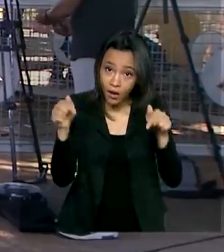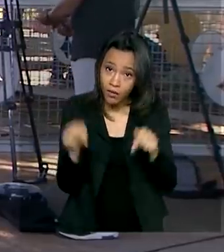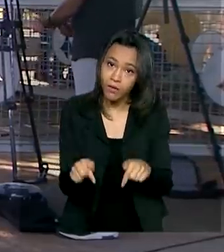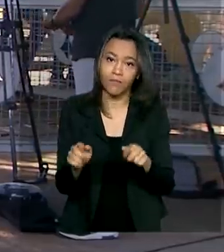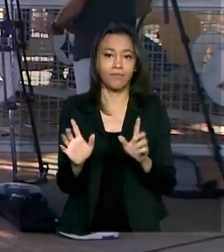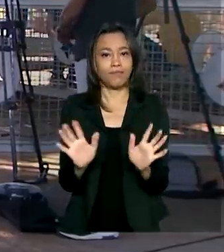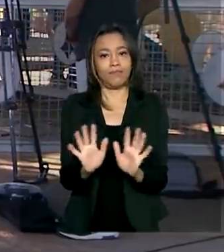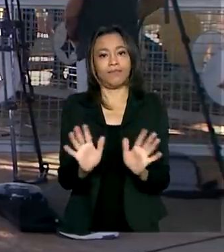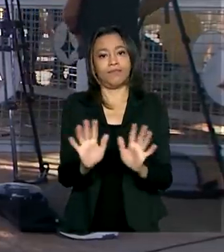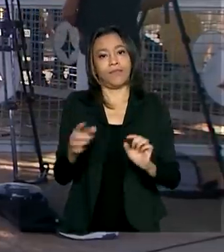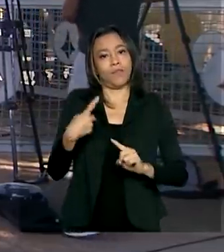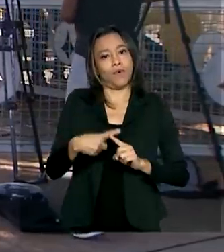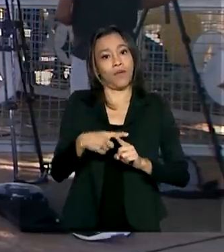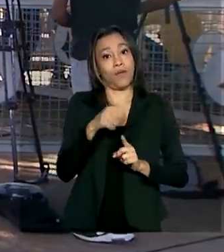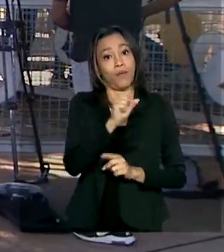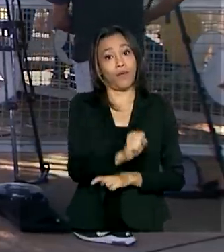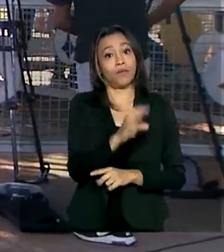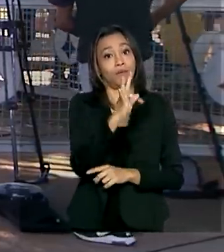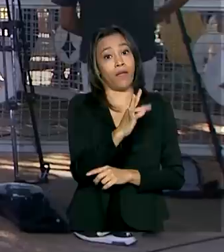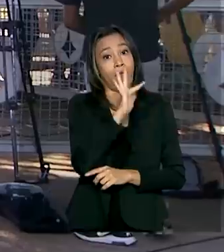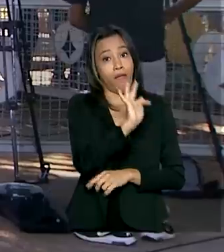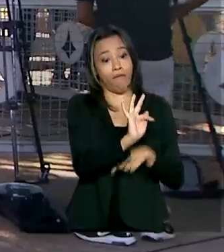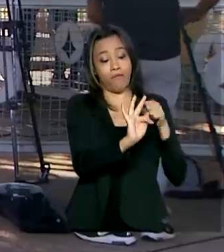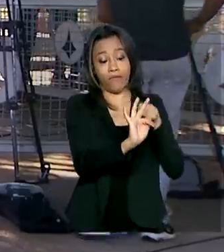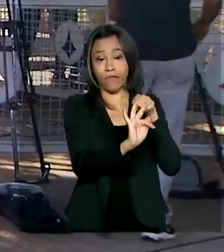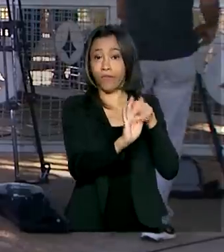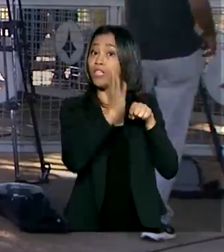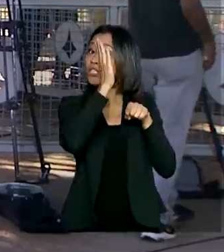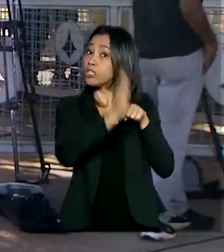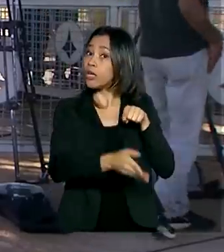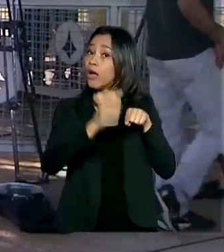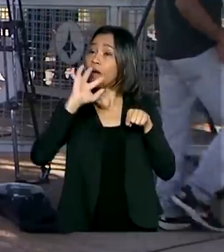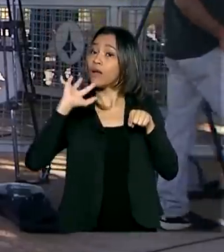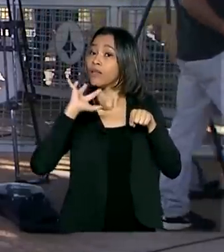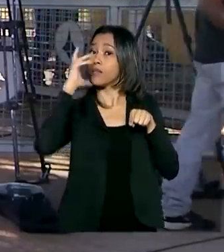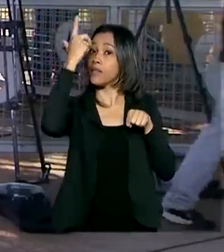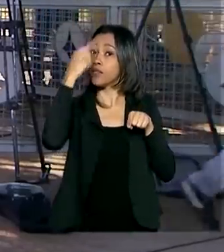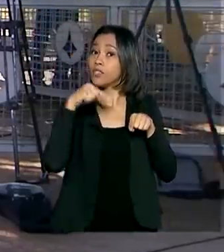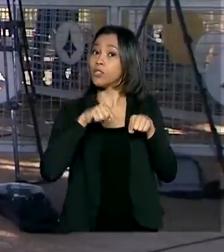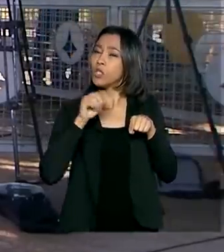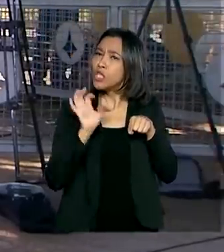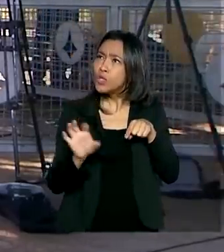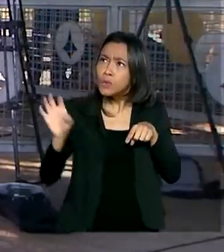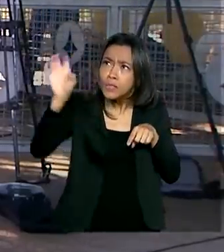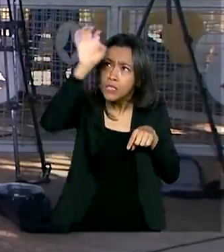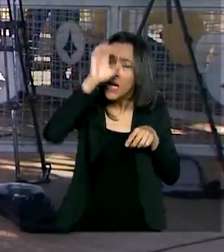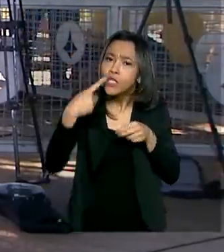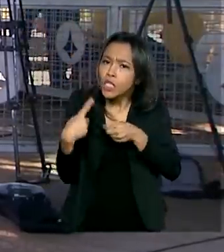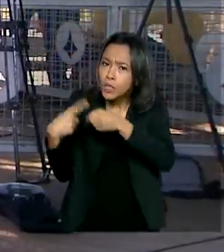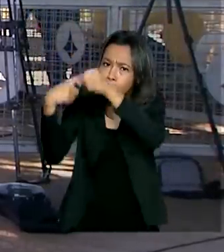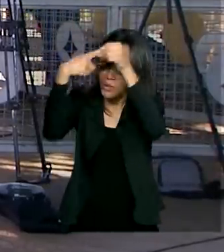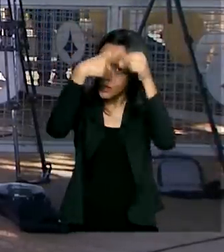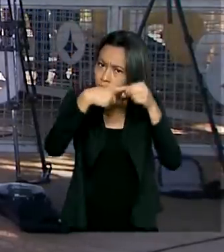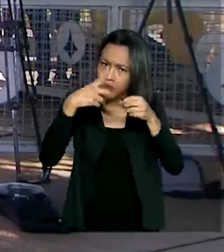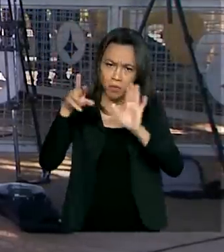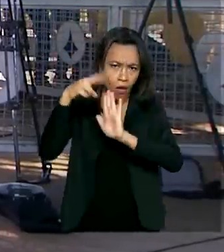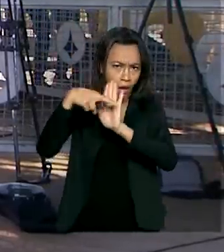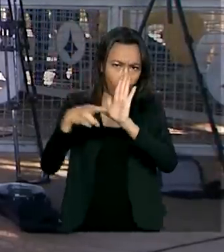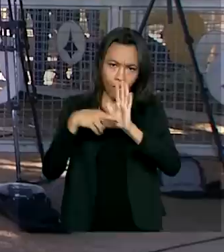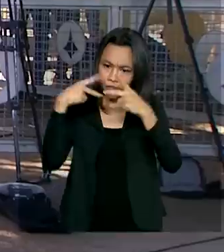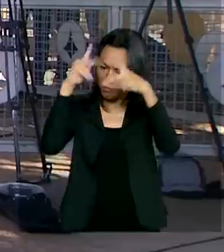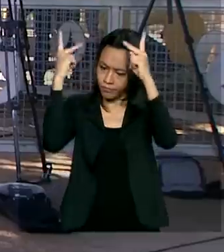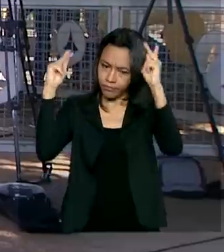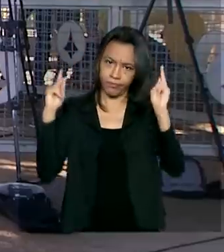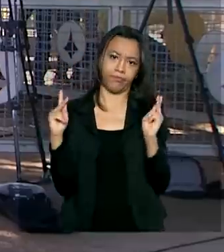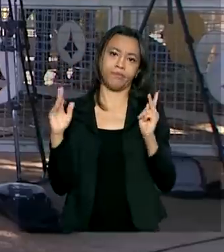Isso porque o Supremo Tribunal Federal já havia decidido que estados e municípios podem fixar regras próprias.